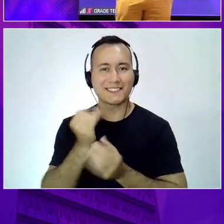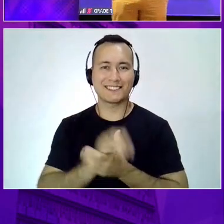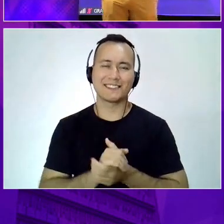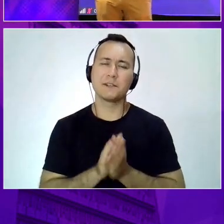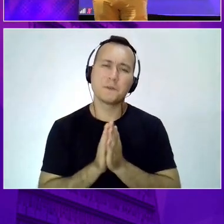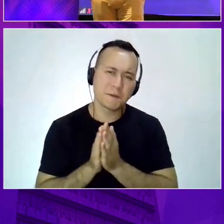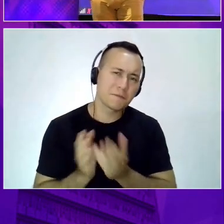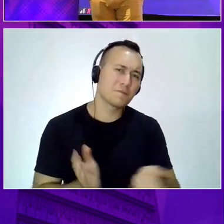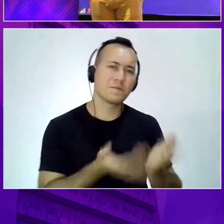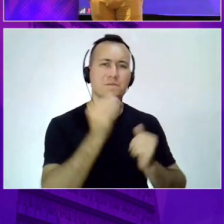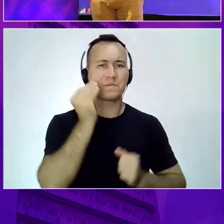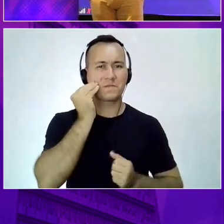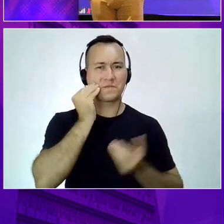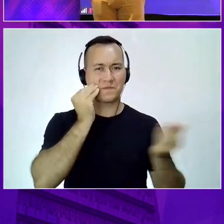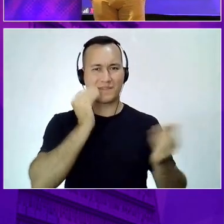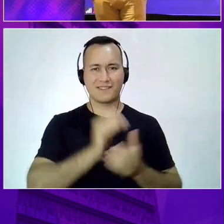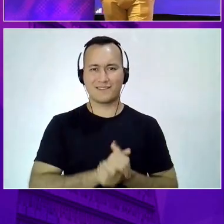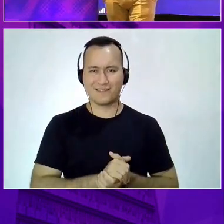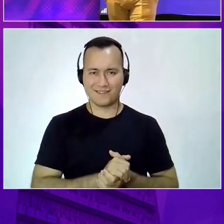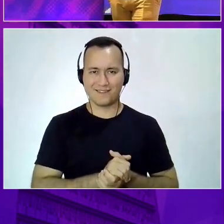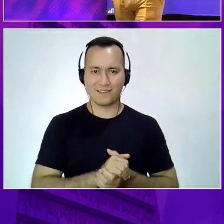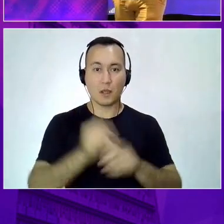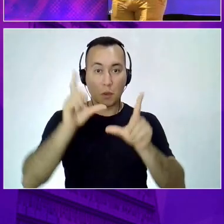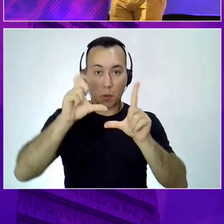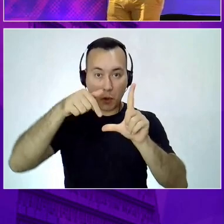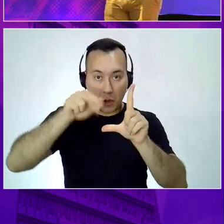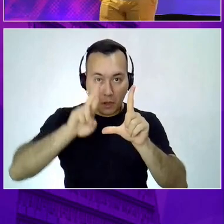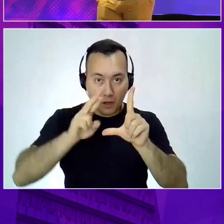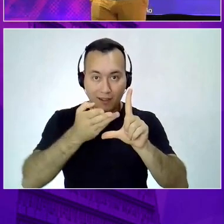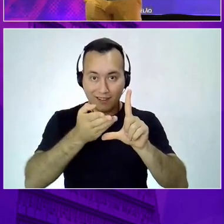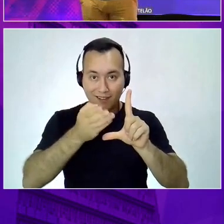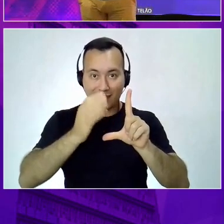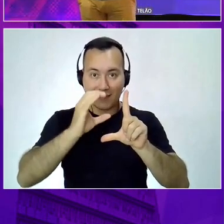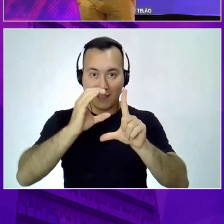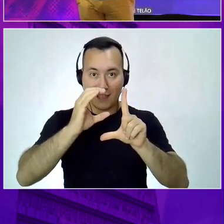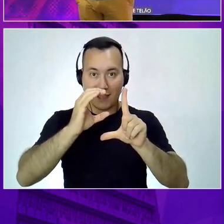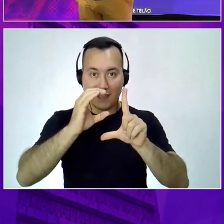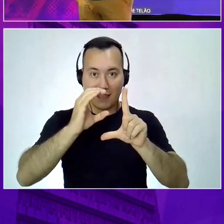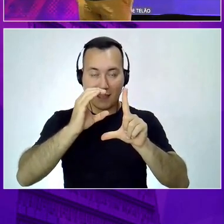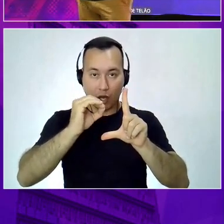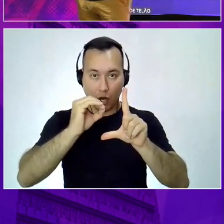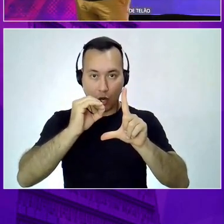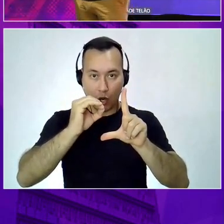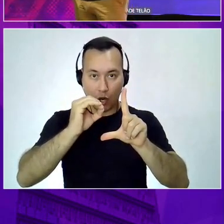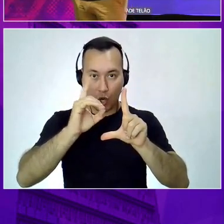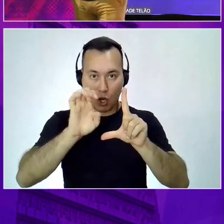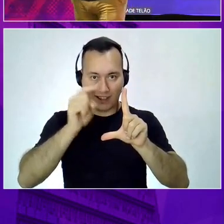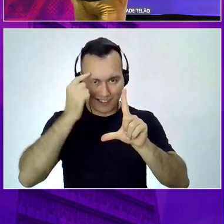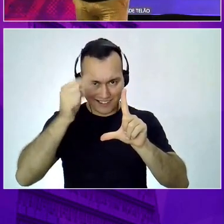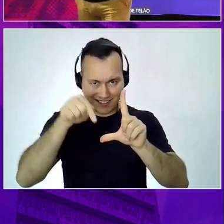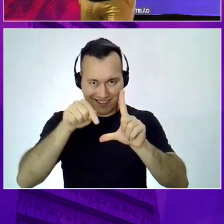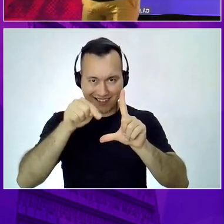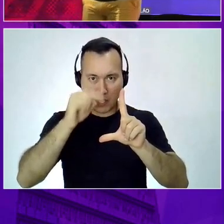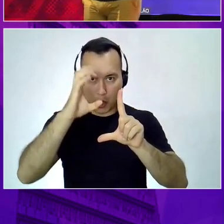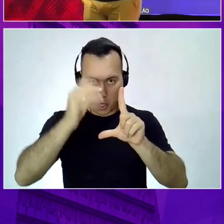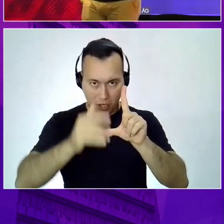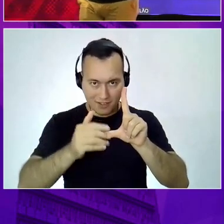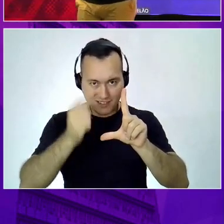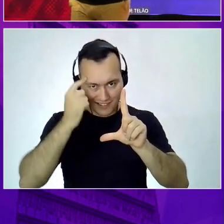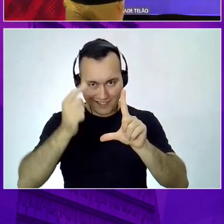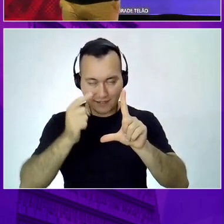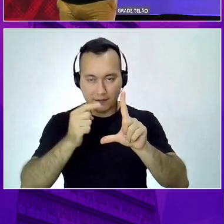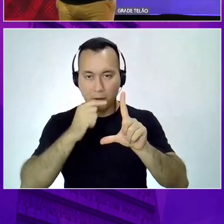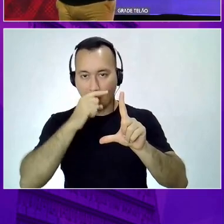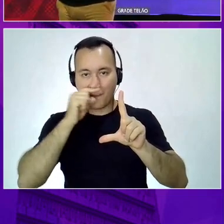Ele vai trazer pra vocês as três áreas onde vocês precisam dar atenção porque está sabotando vocês. Ele vai trazer também as três